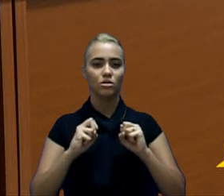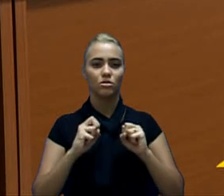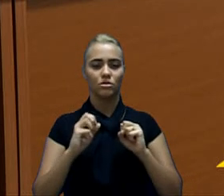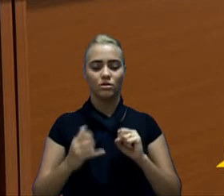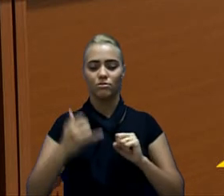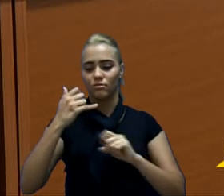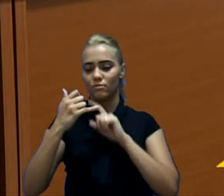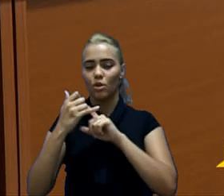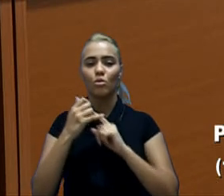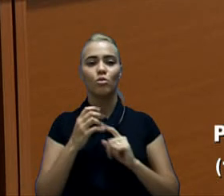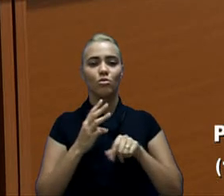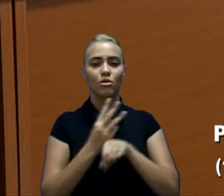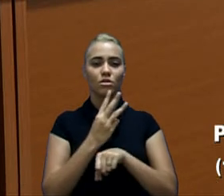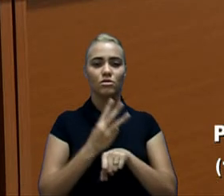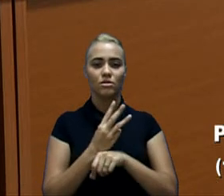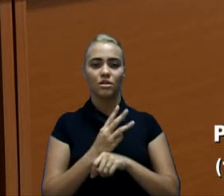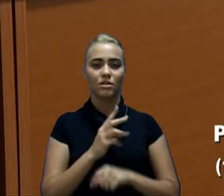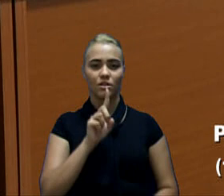WhatsApp